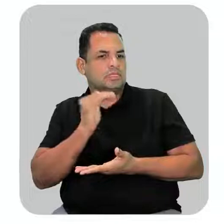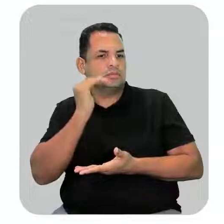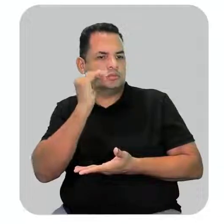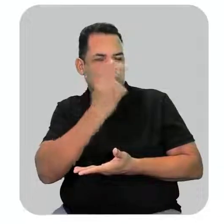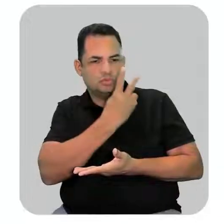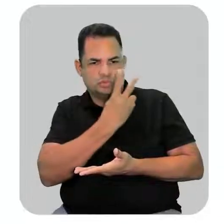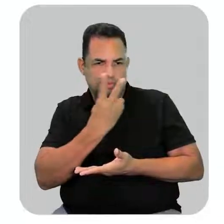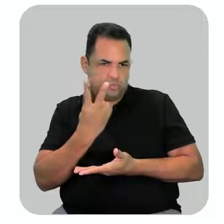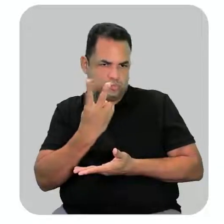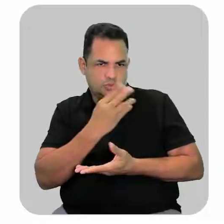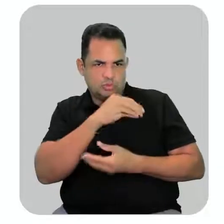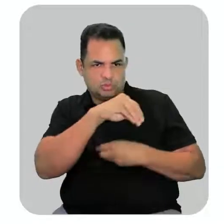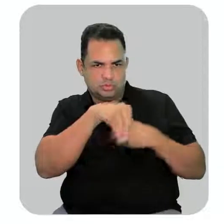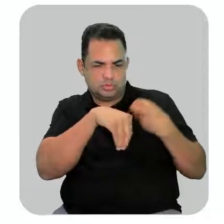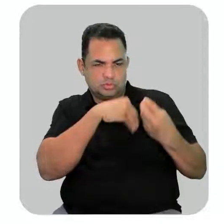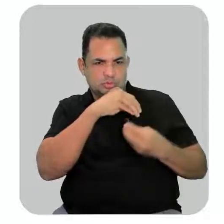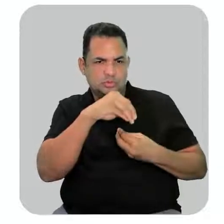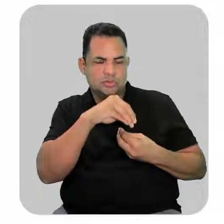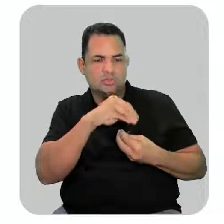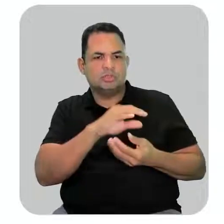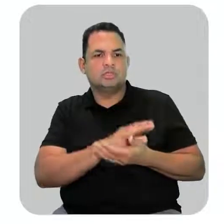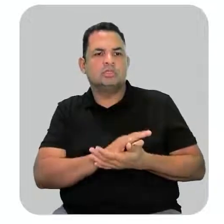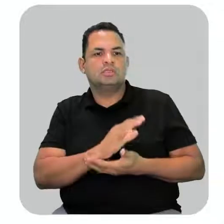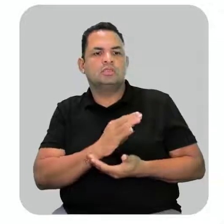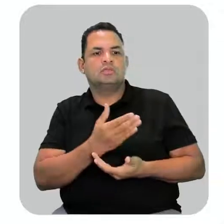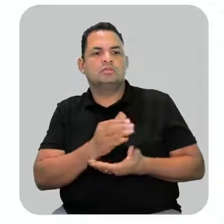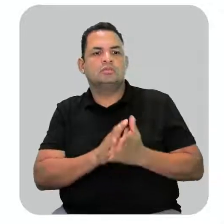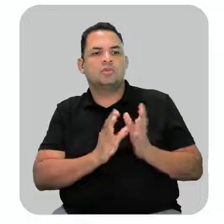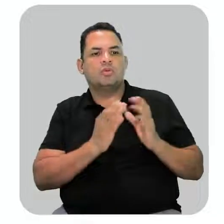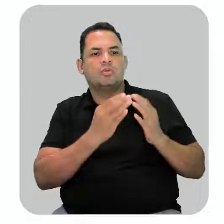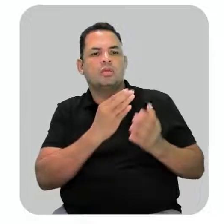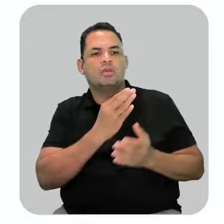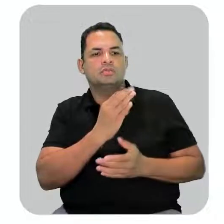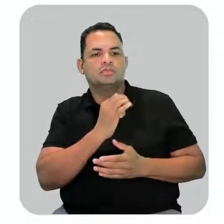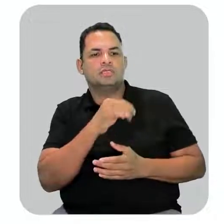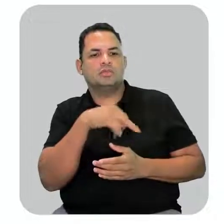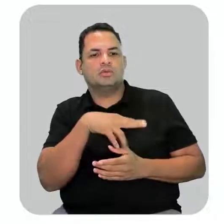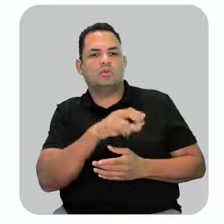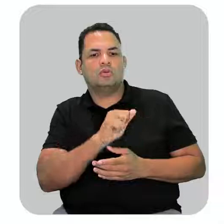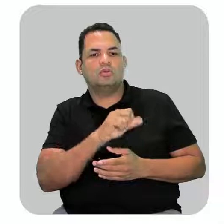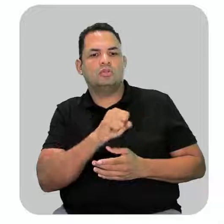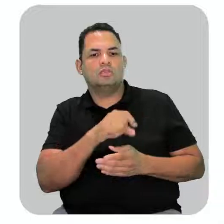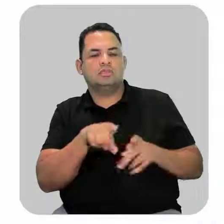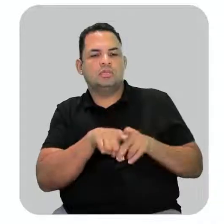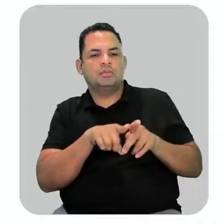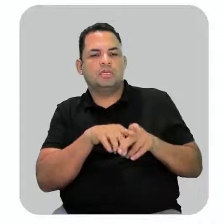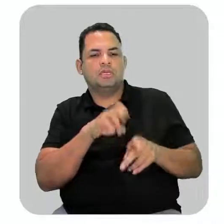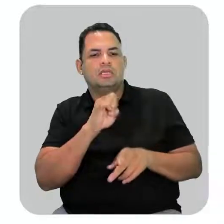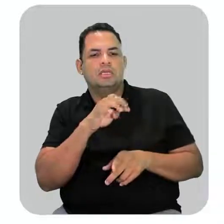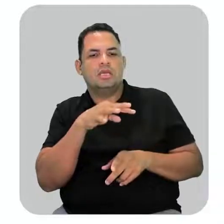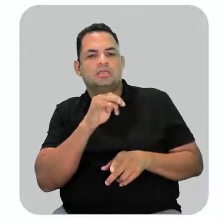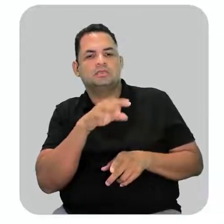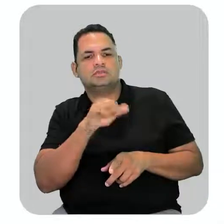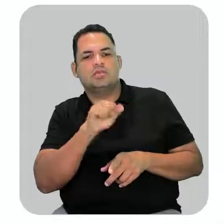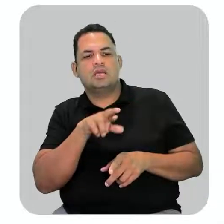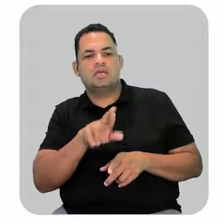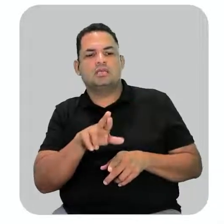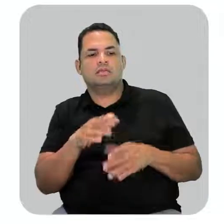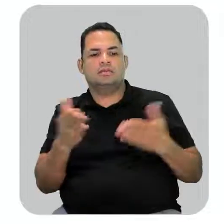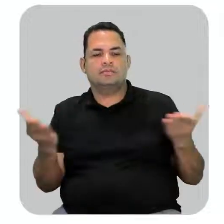nos dois comportos é o grupo cetona e o grupo éster.